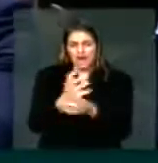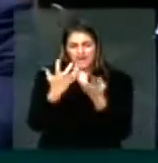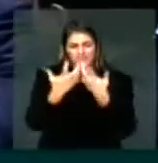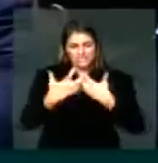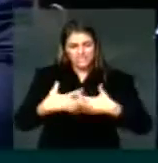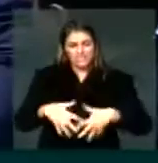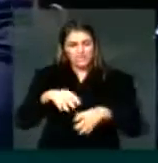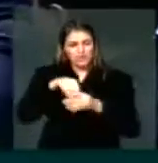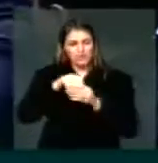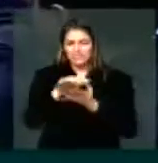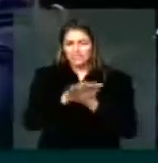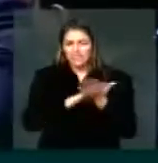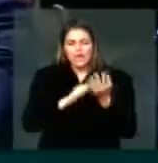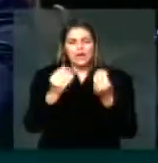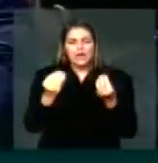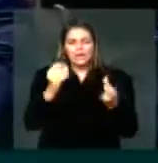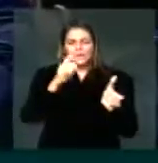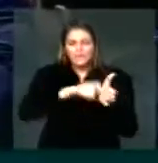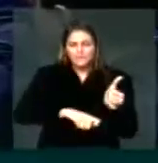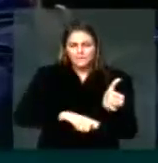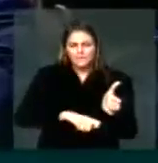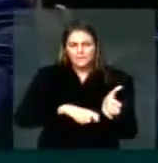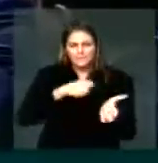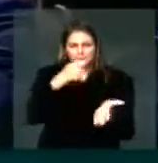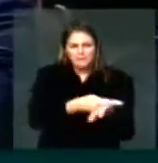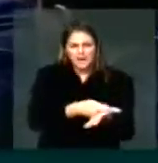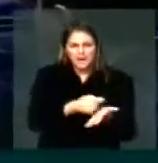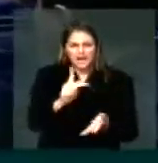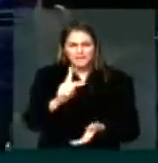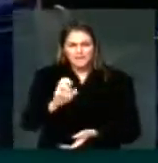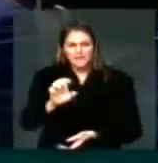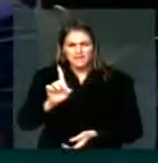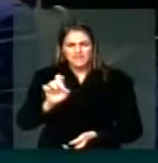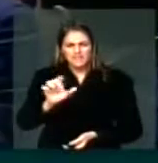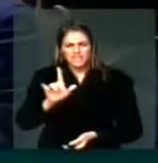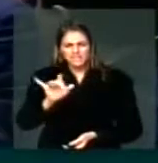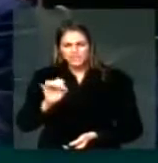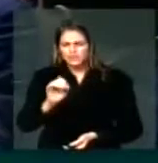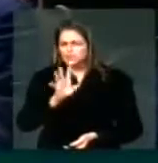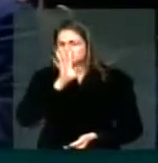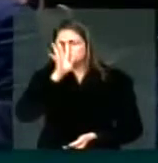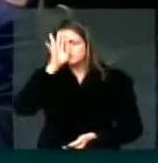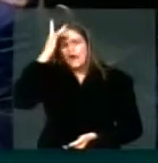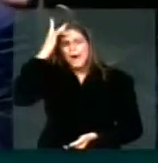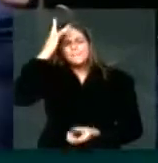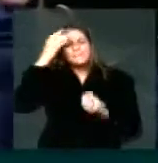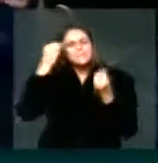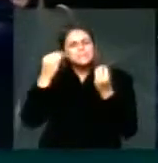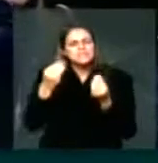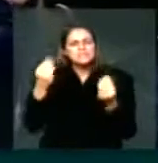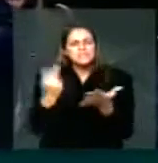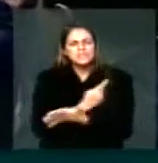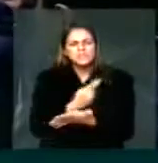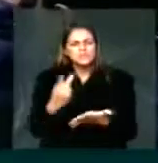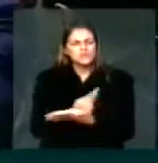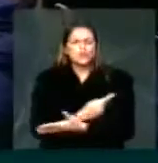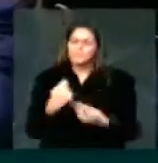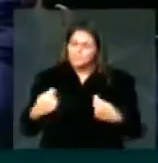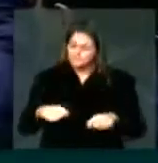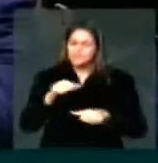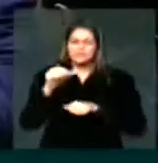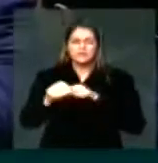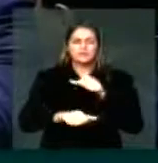pedágio de um eixo suspenso com caminhão vazio é um absurdo, e é um absurdo que tem que ser corrigido.